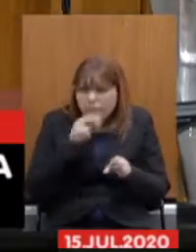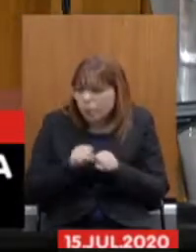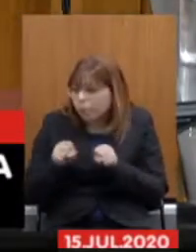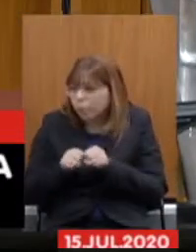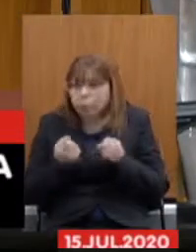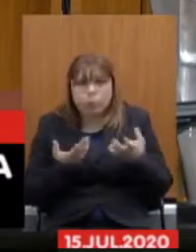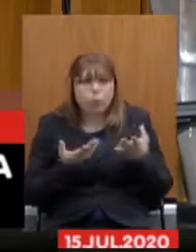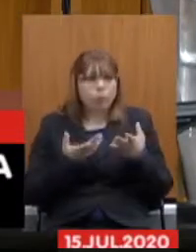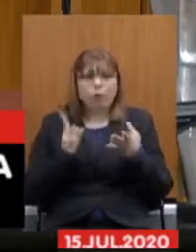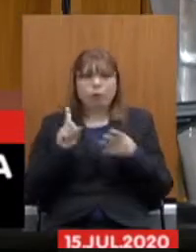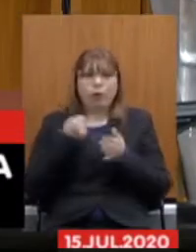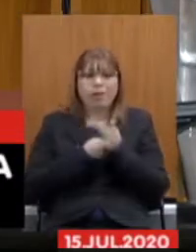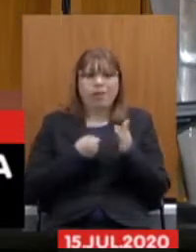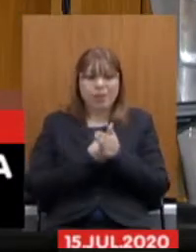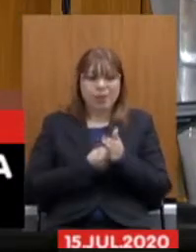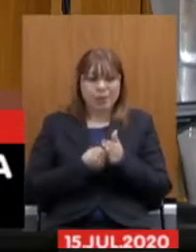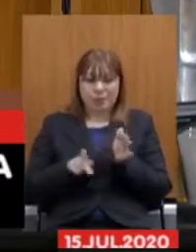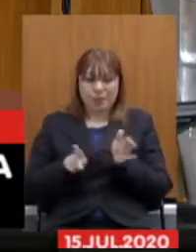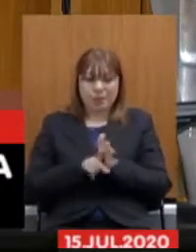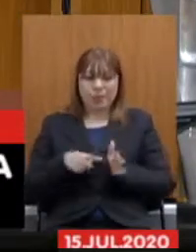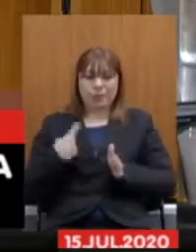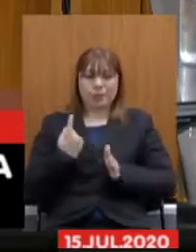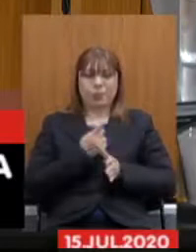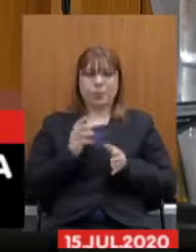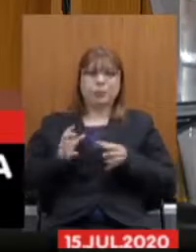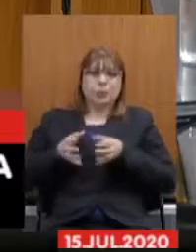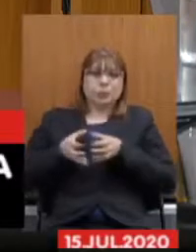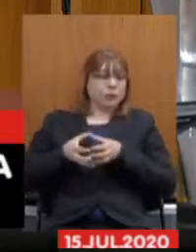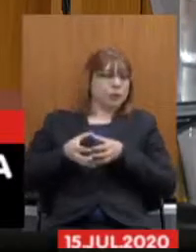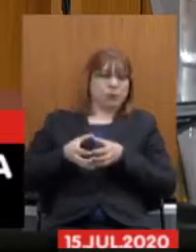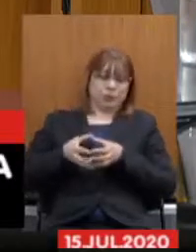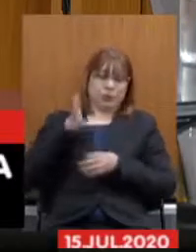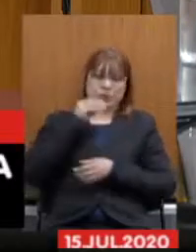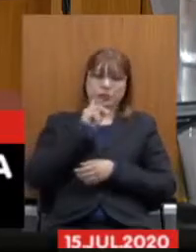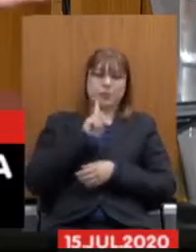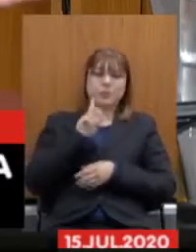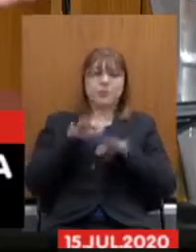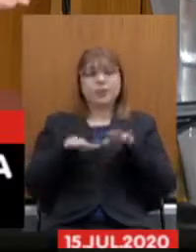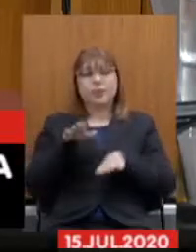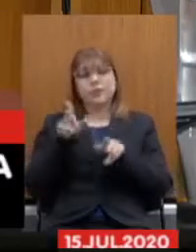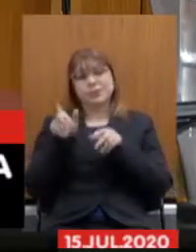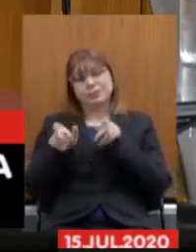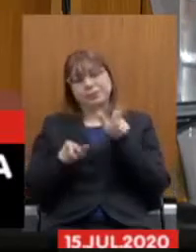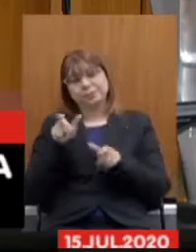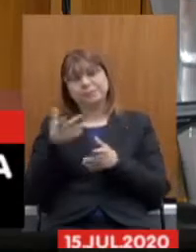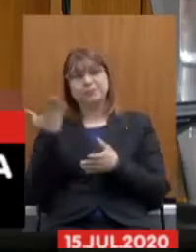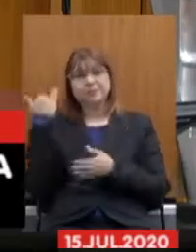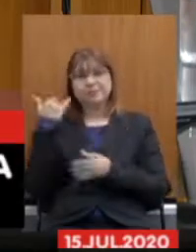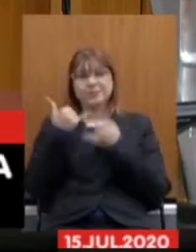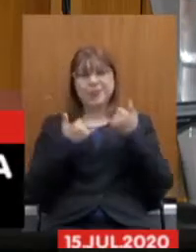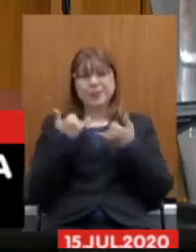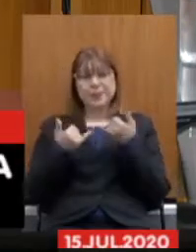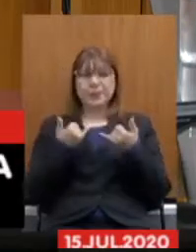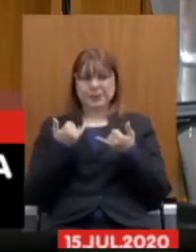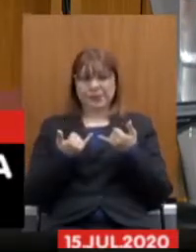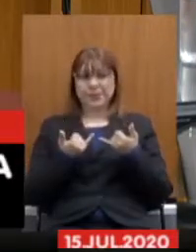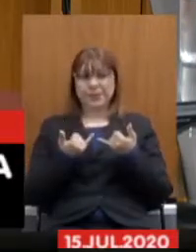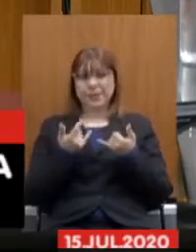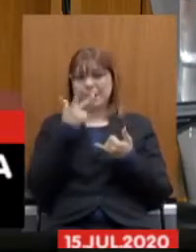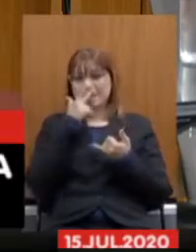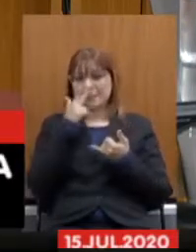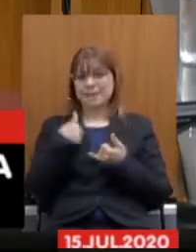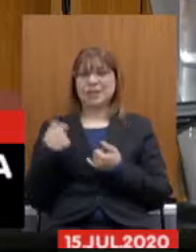se trata de uma luta corporativa muitas vezes quem está no Estado costumava se brincar antigamente que faz um voto de